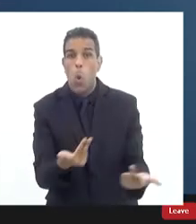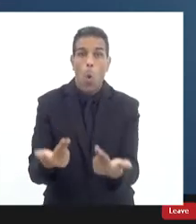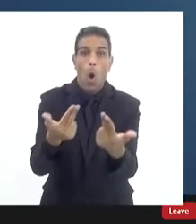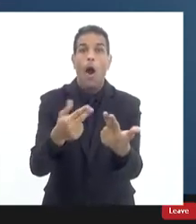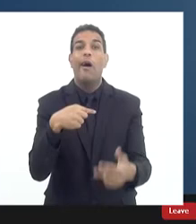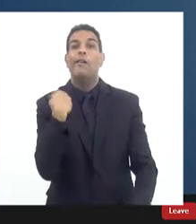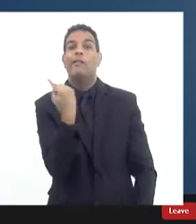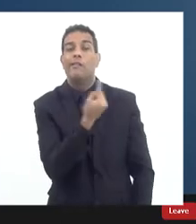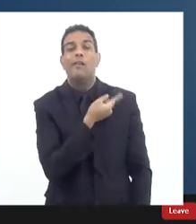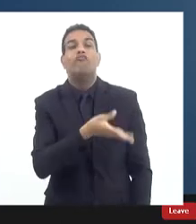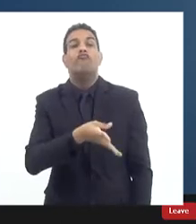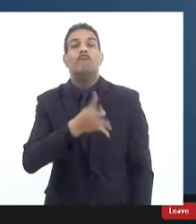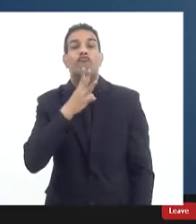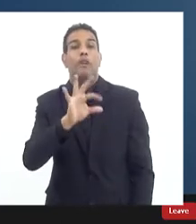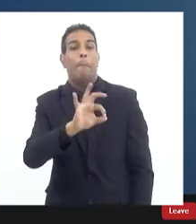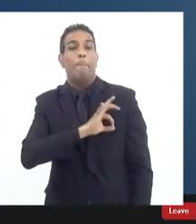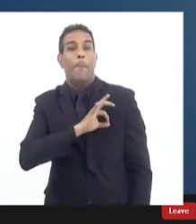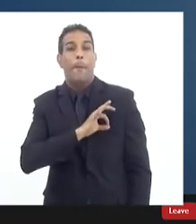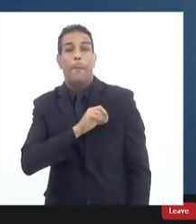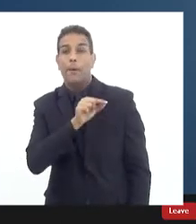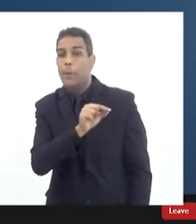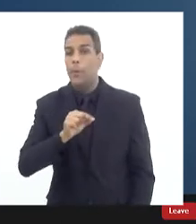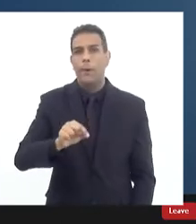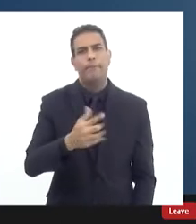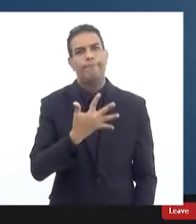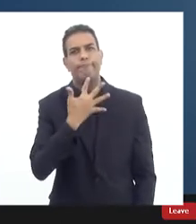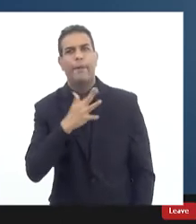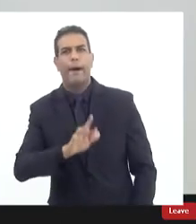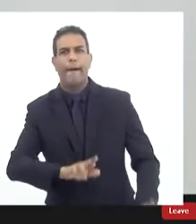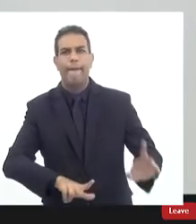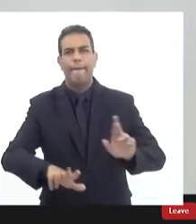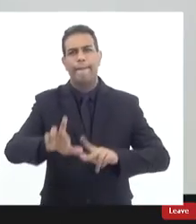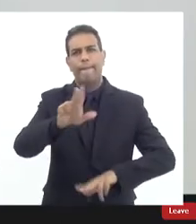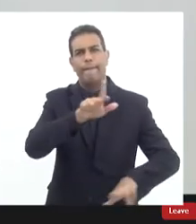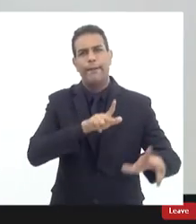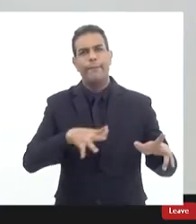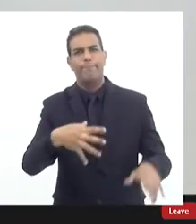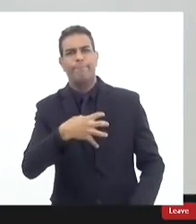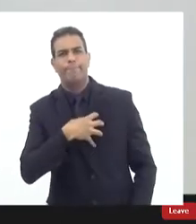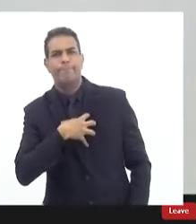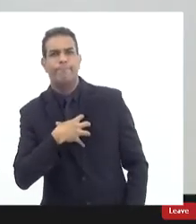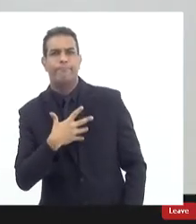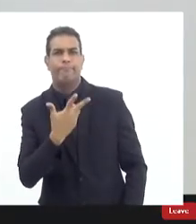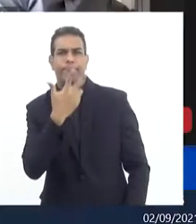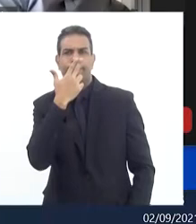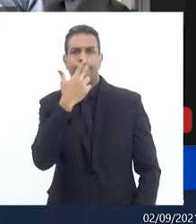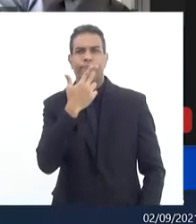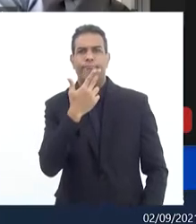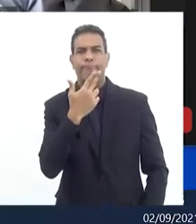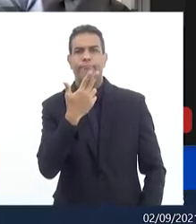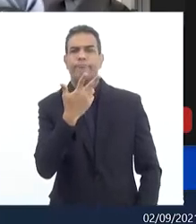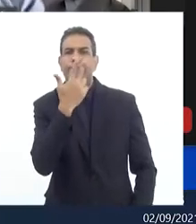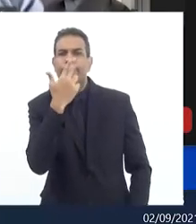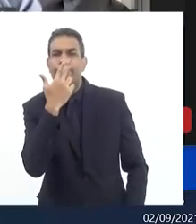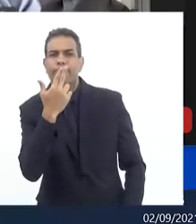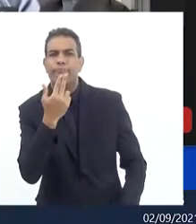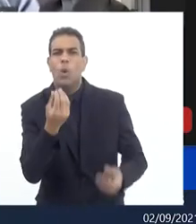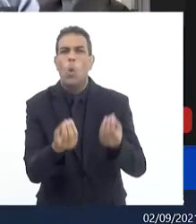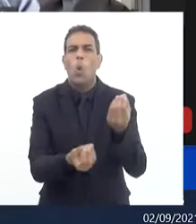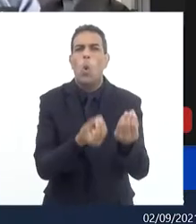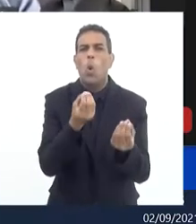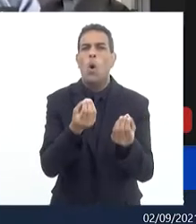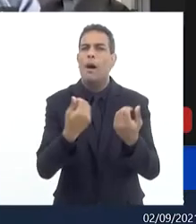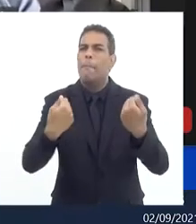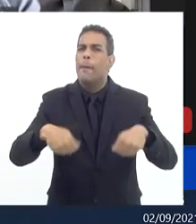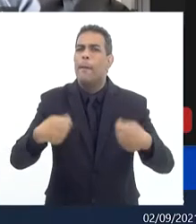que a gente conhece sobretudo o que é chamado de Troia e que me parece que há